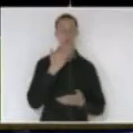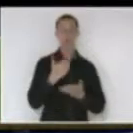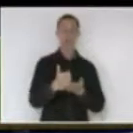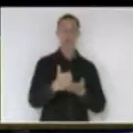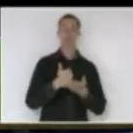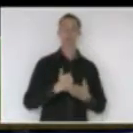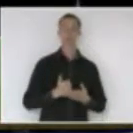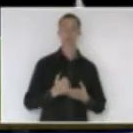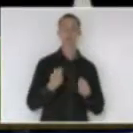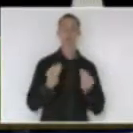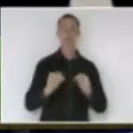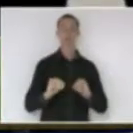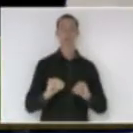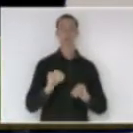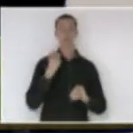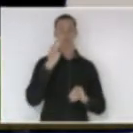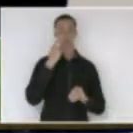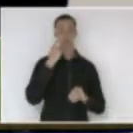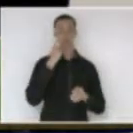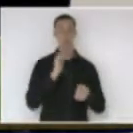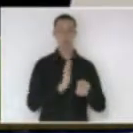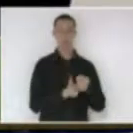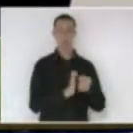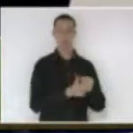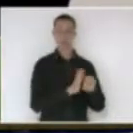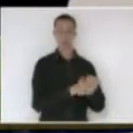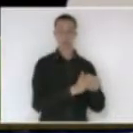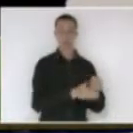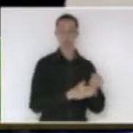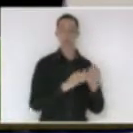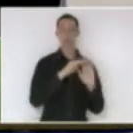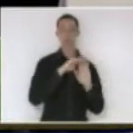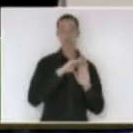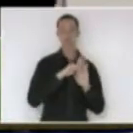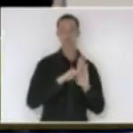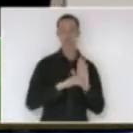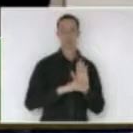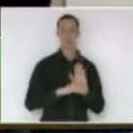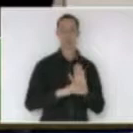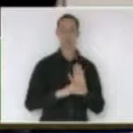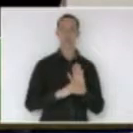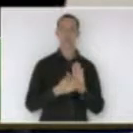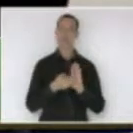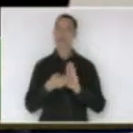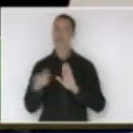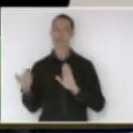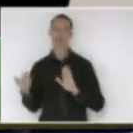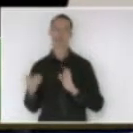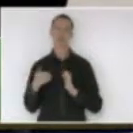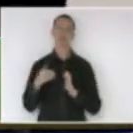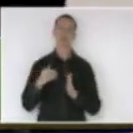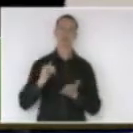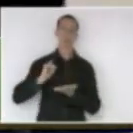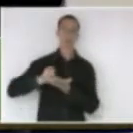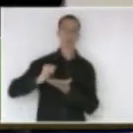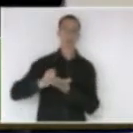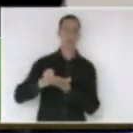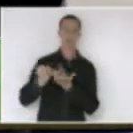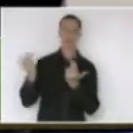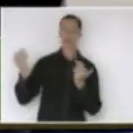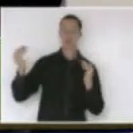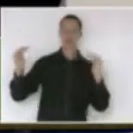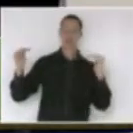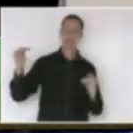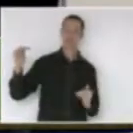inclusão da cebola na lista de exceção a tarifa externa comum em discussão não